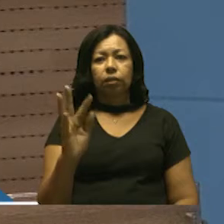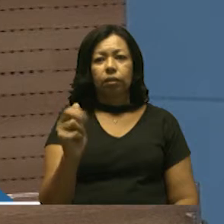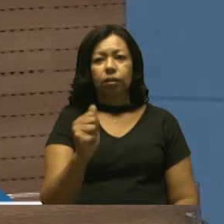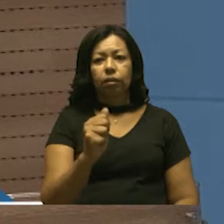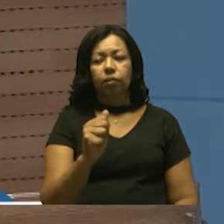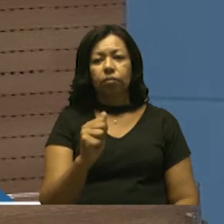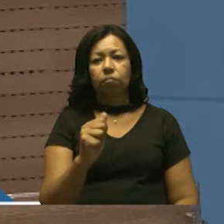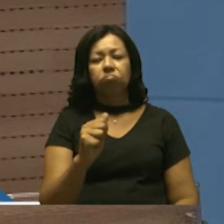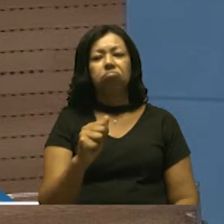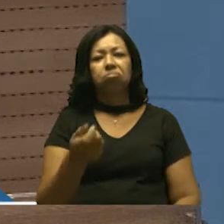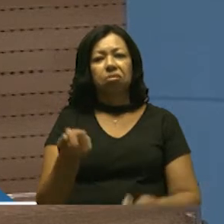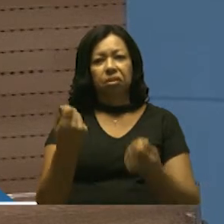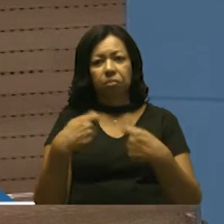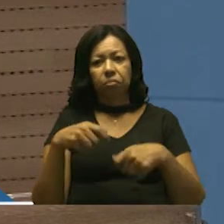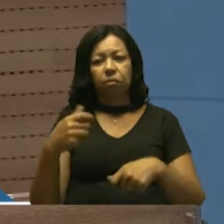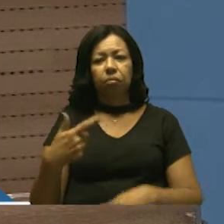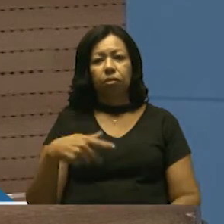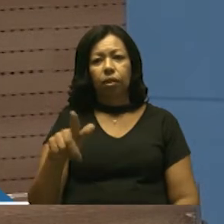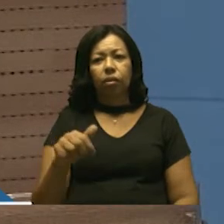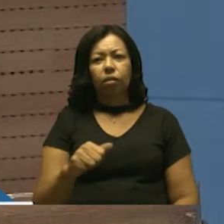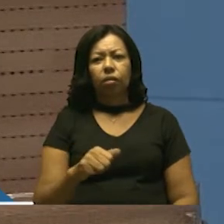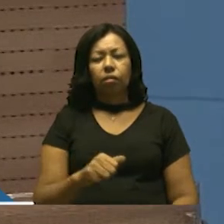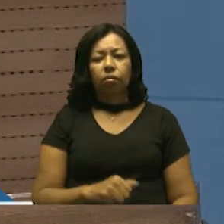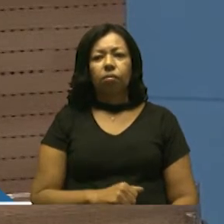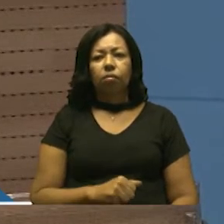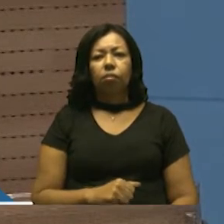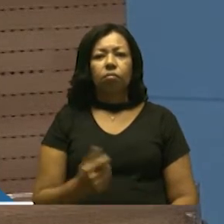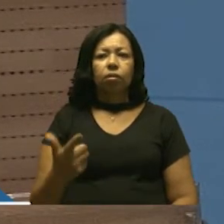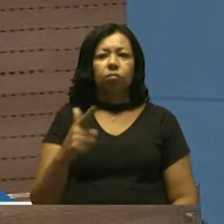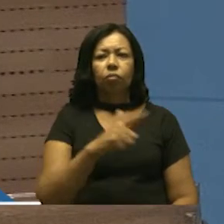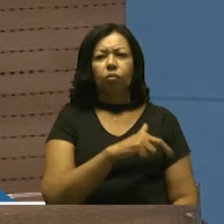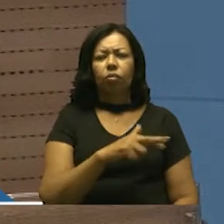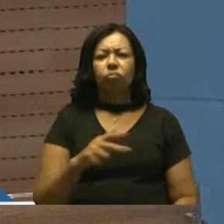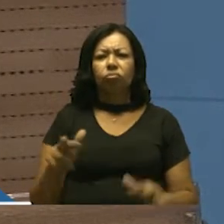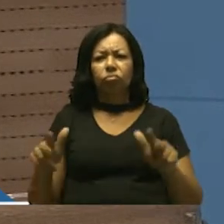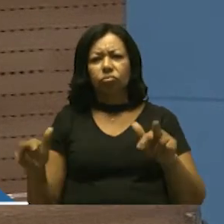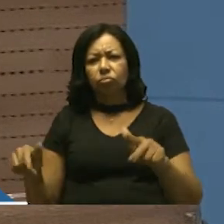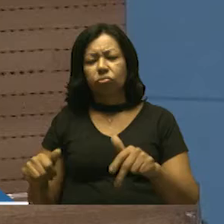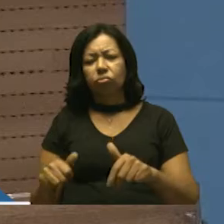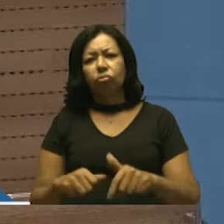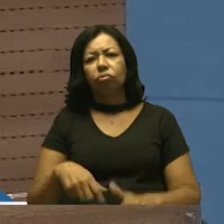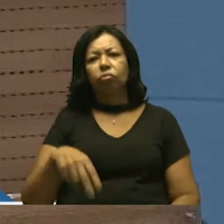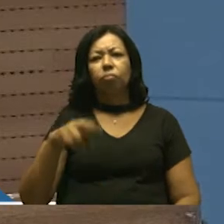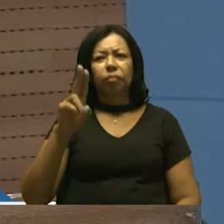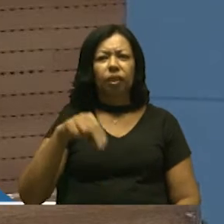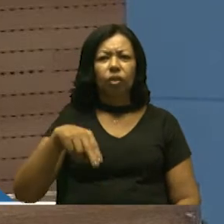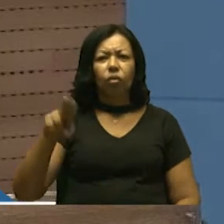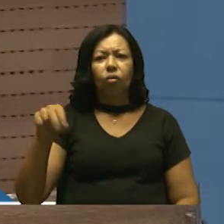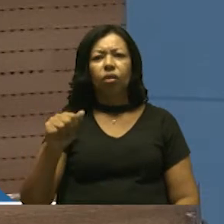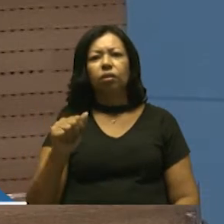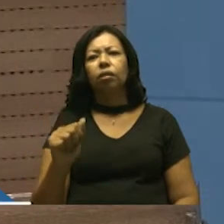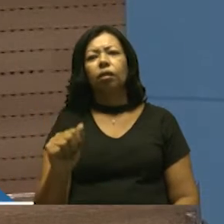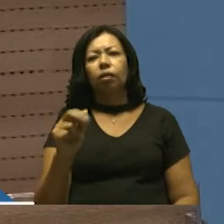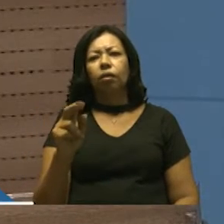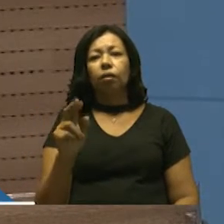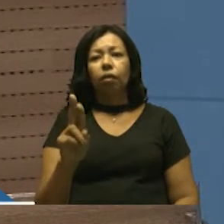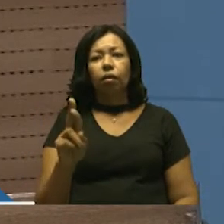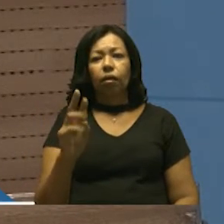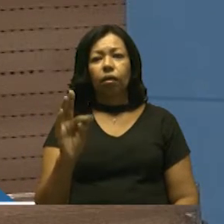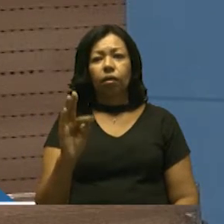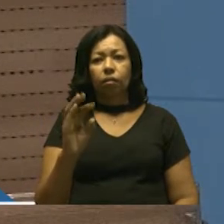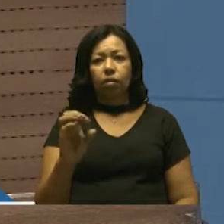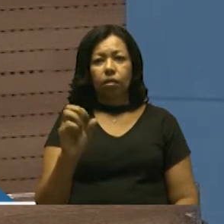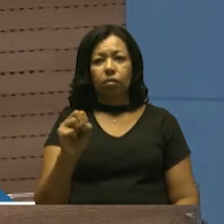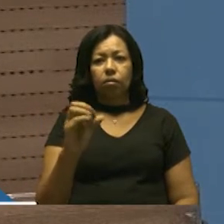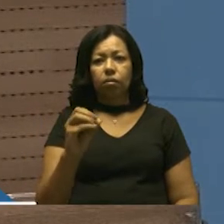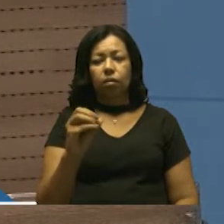obras. São vários artistas plásticos, os pintores, os artesãos, toda essa gama de